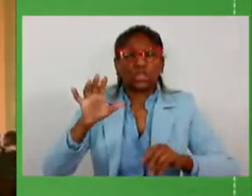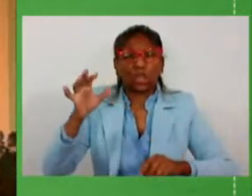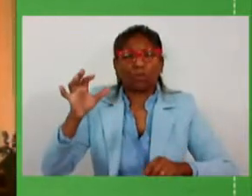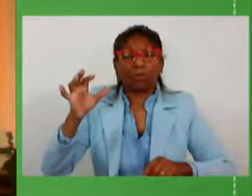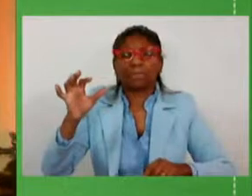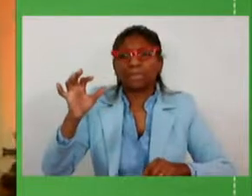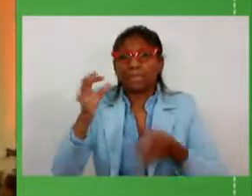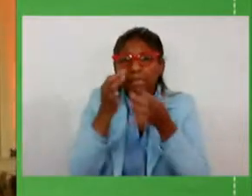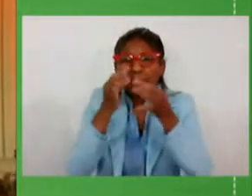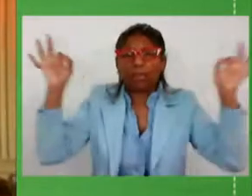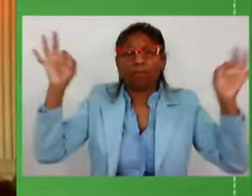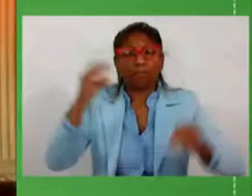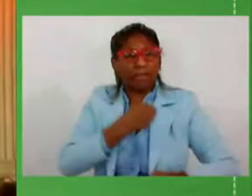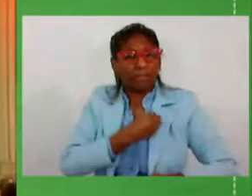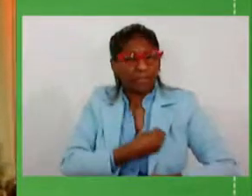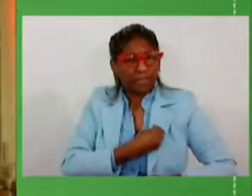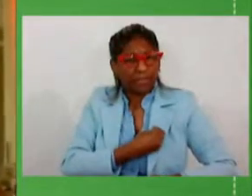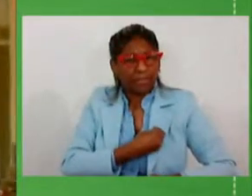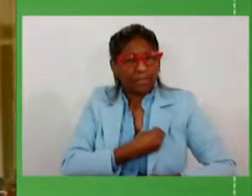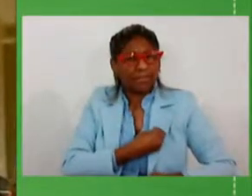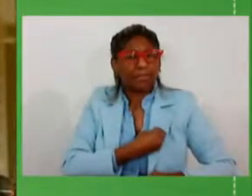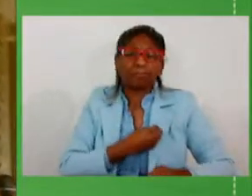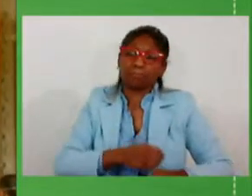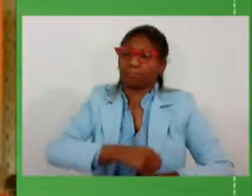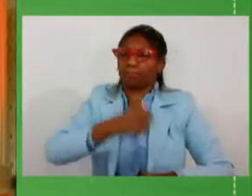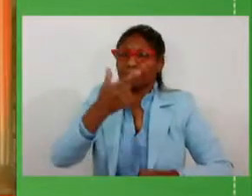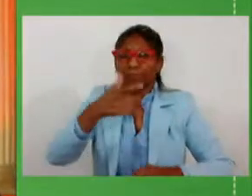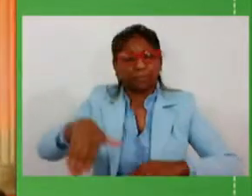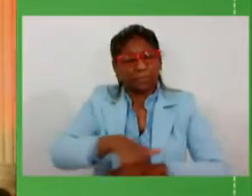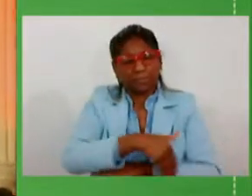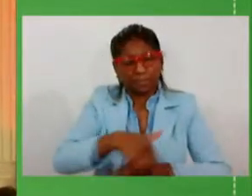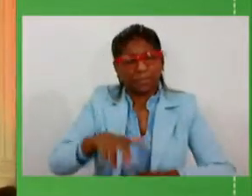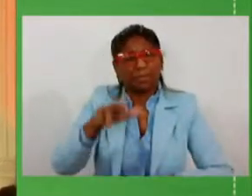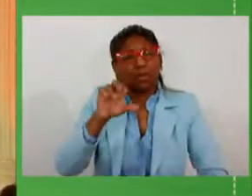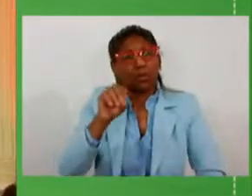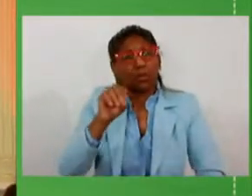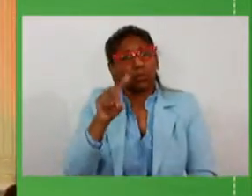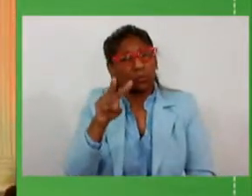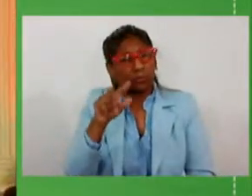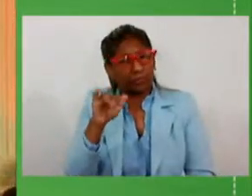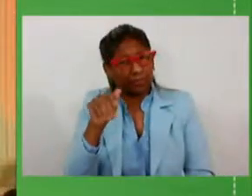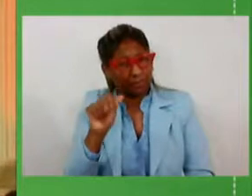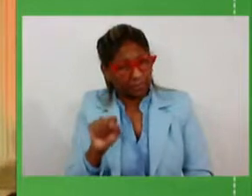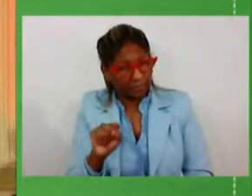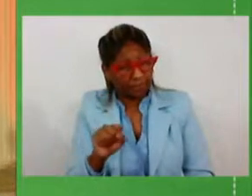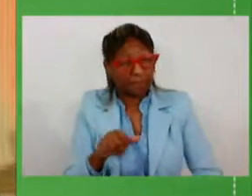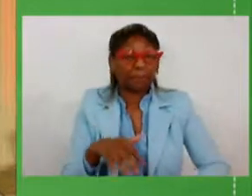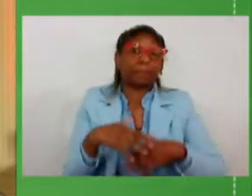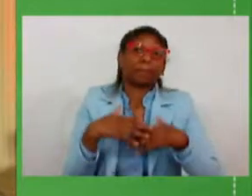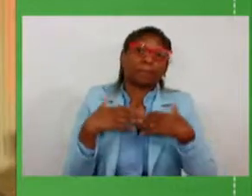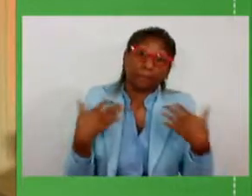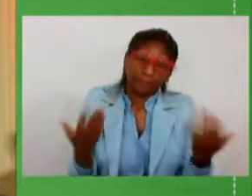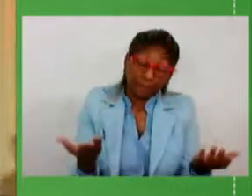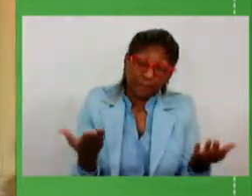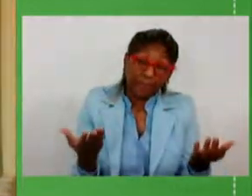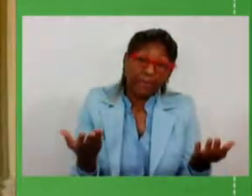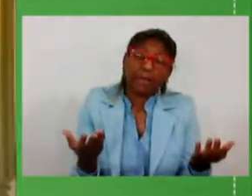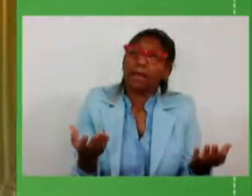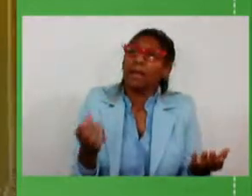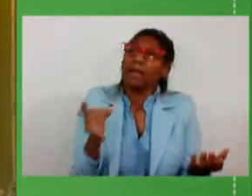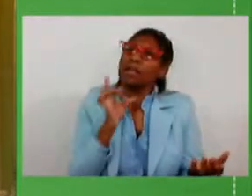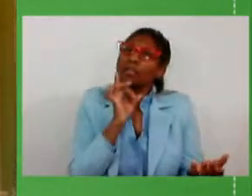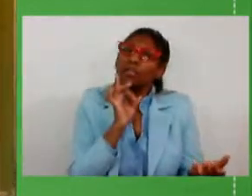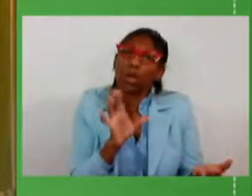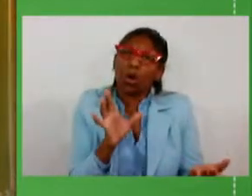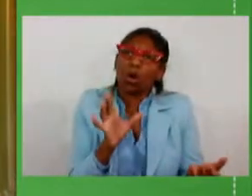investimentos em duplicação das nossas rodovias. Mas não adianta, a gente não consegue fazer concessão em todo